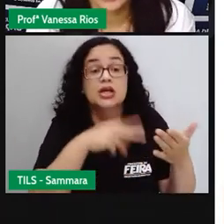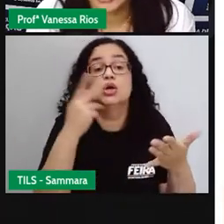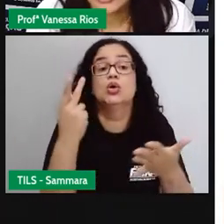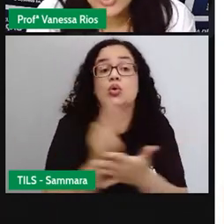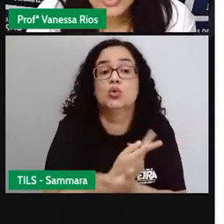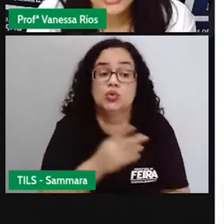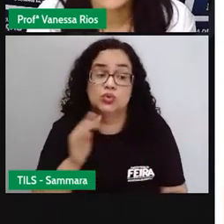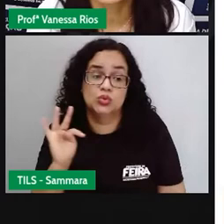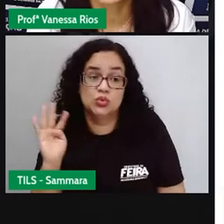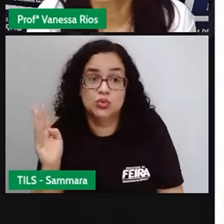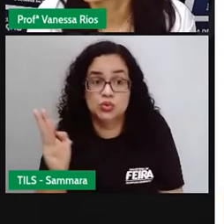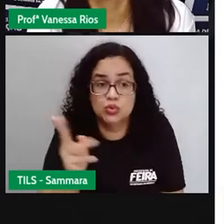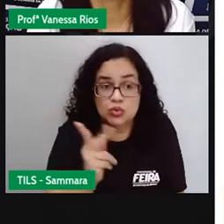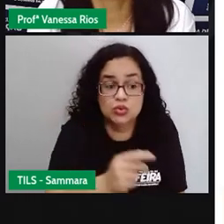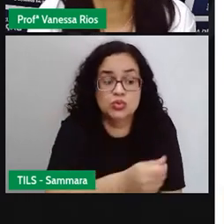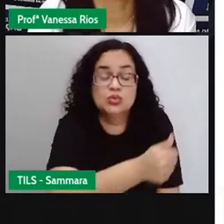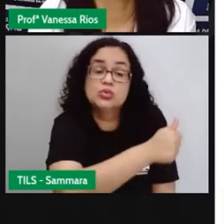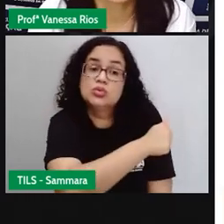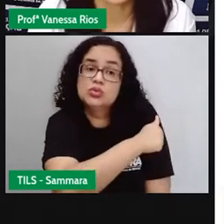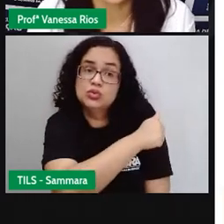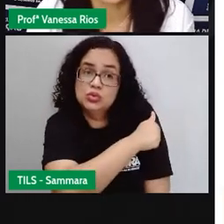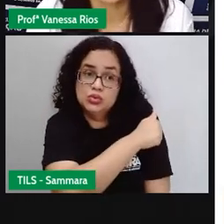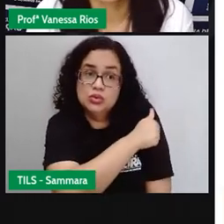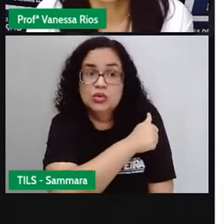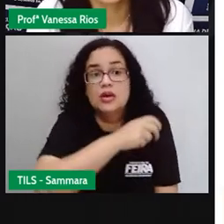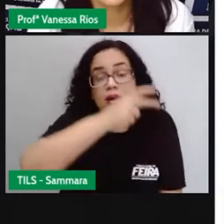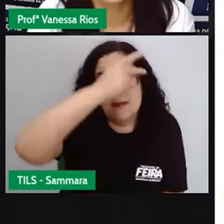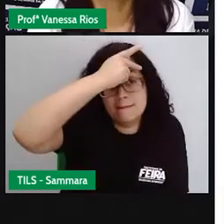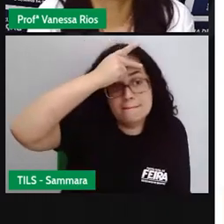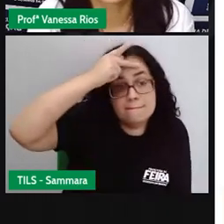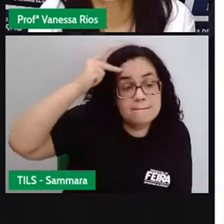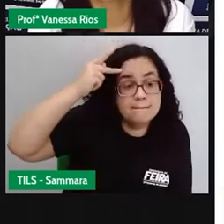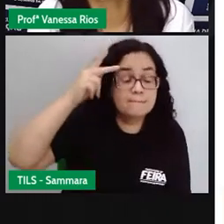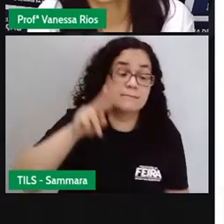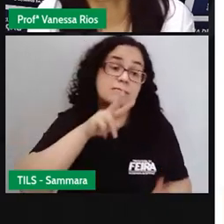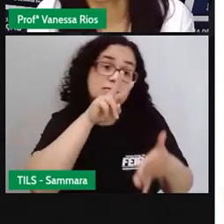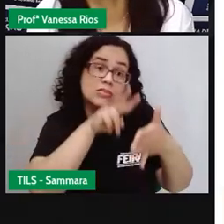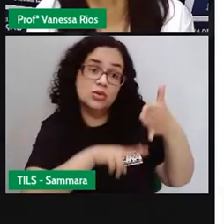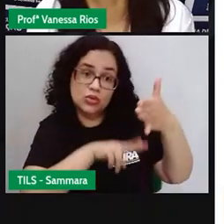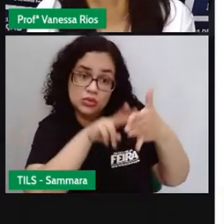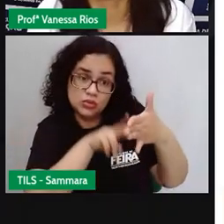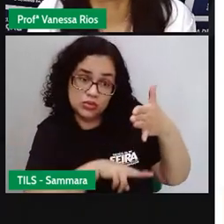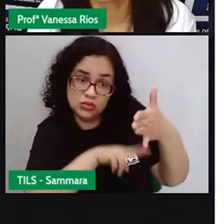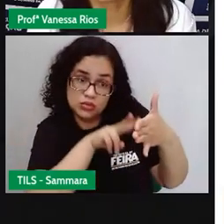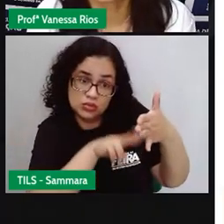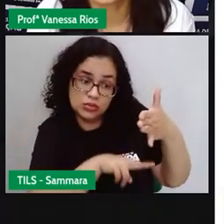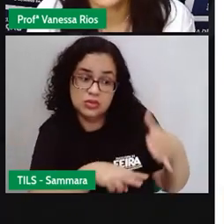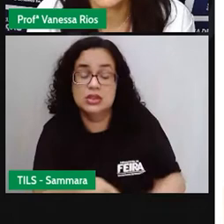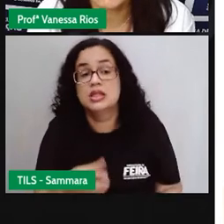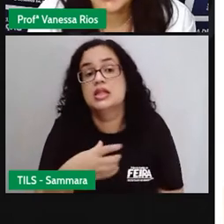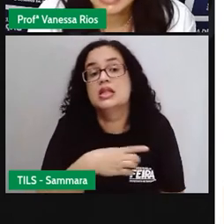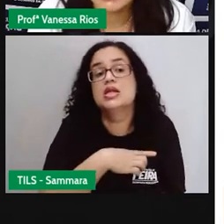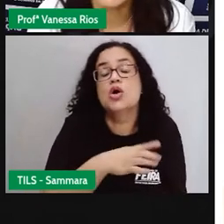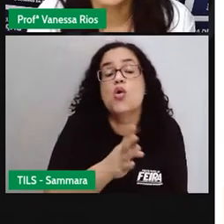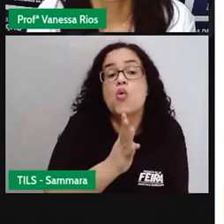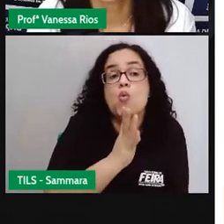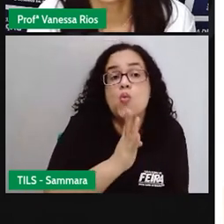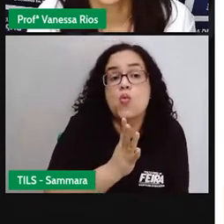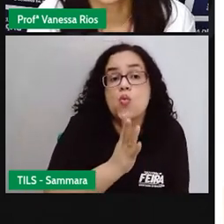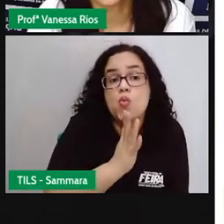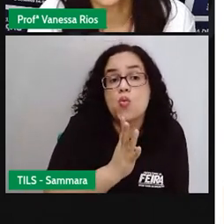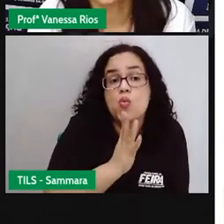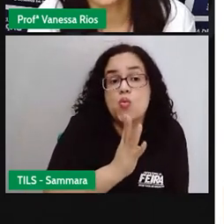com todos os estudantes, com todas as pessoas. Porque a leitura, ela nos proporciona aí conhecimento,